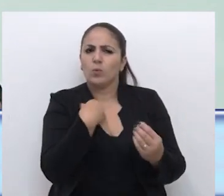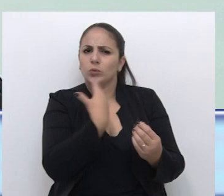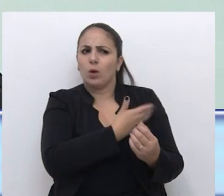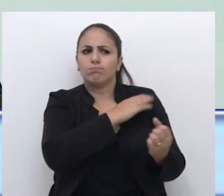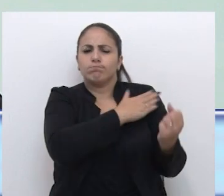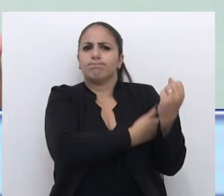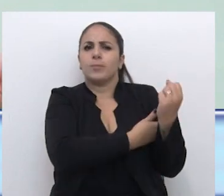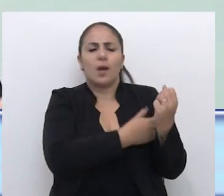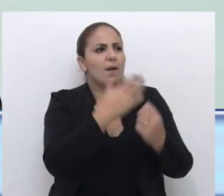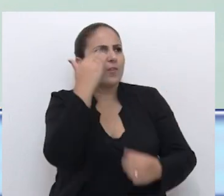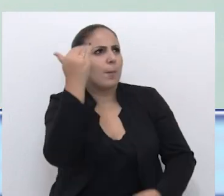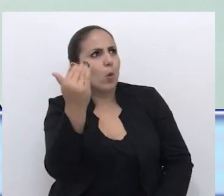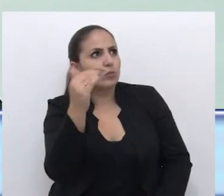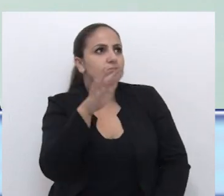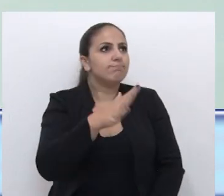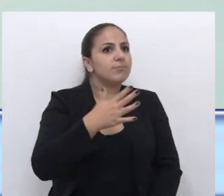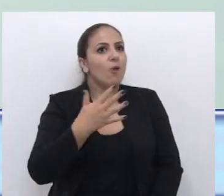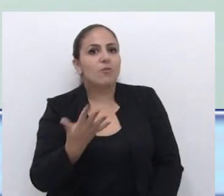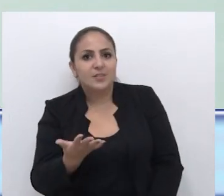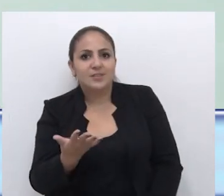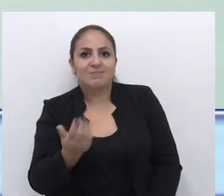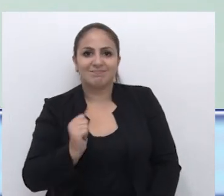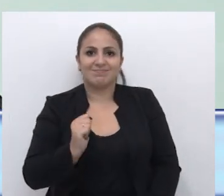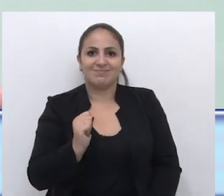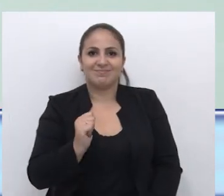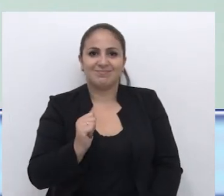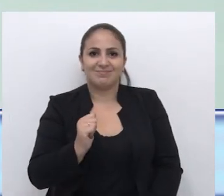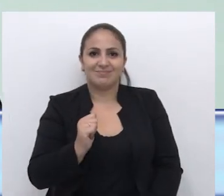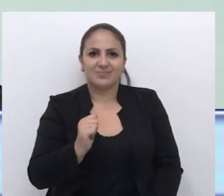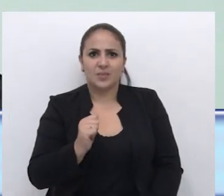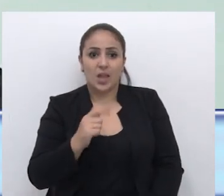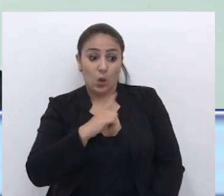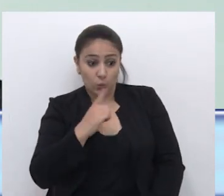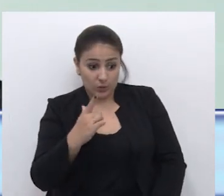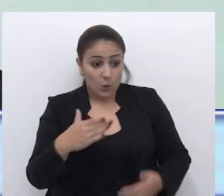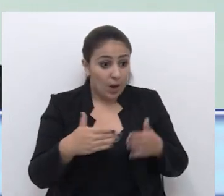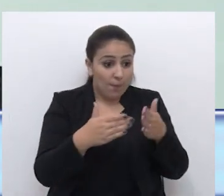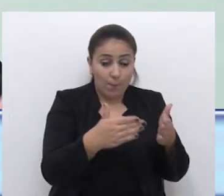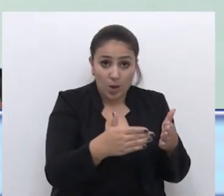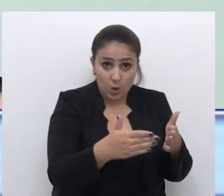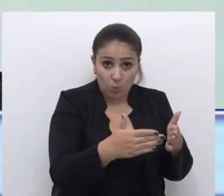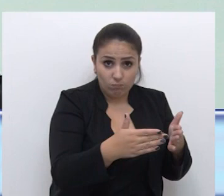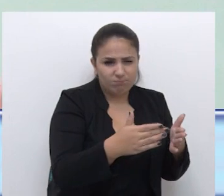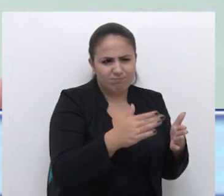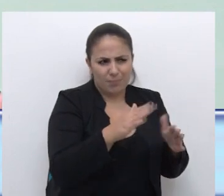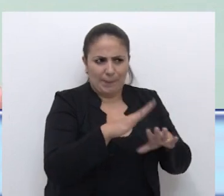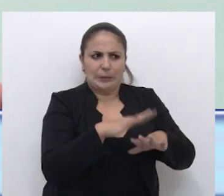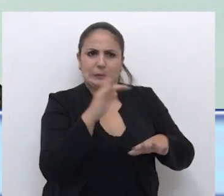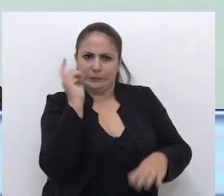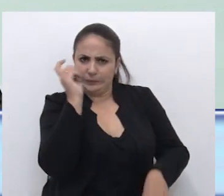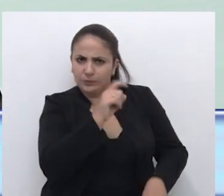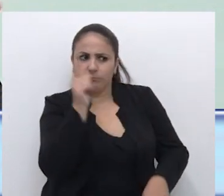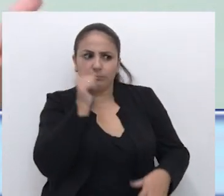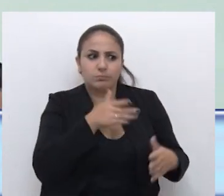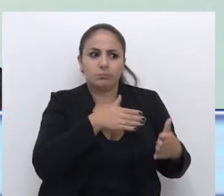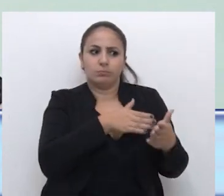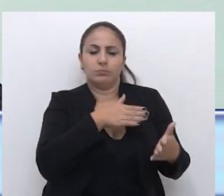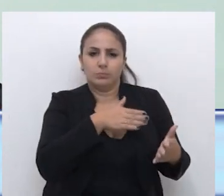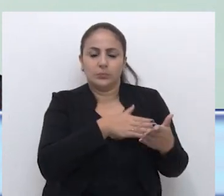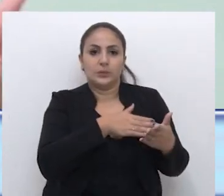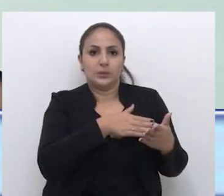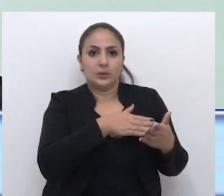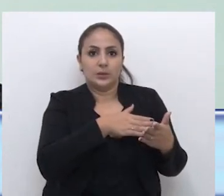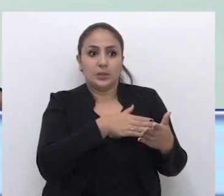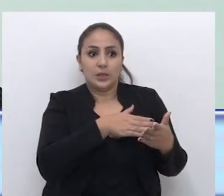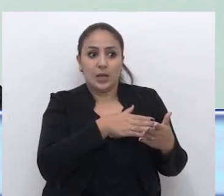Como que eu fico famoso? Talvez. Talvez. Eu tenho um caminho que às vezes é um caminho um pouco mais árduo, ele é um